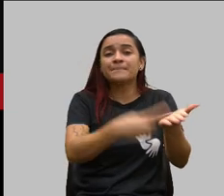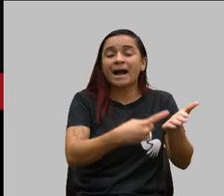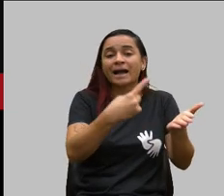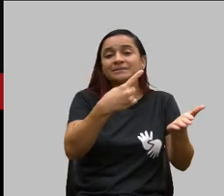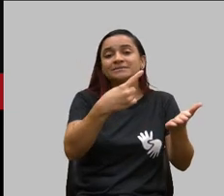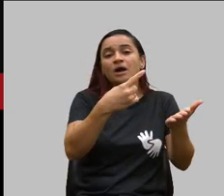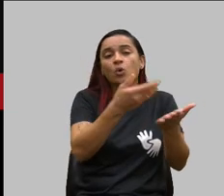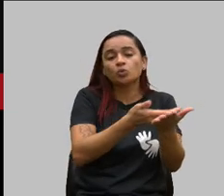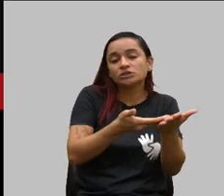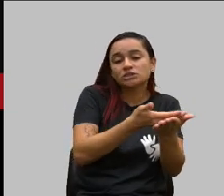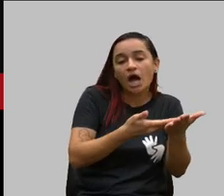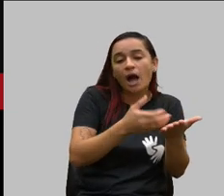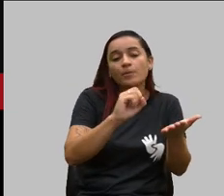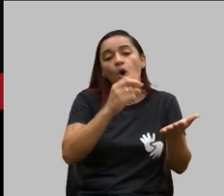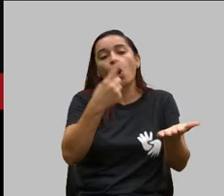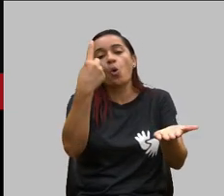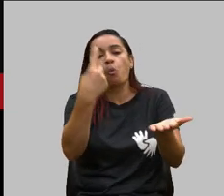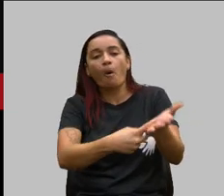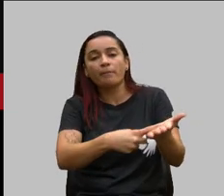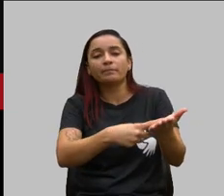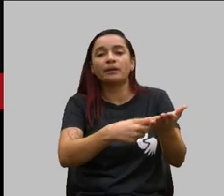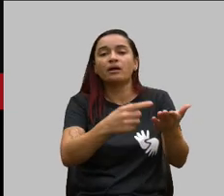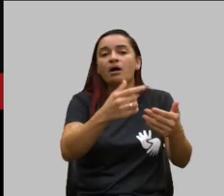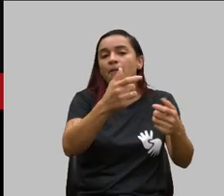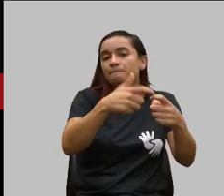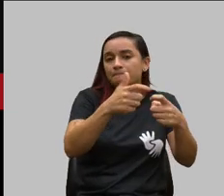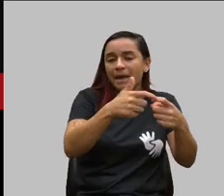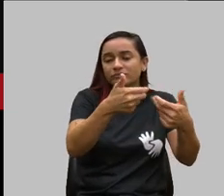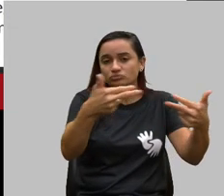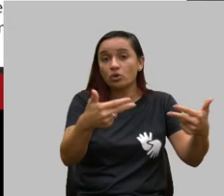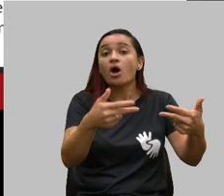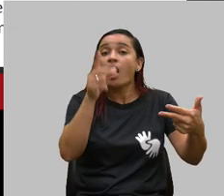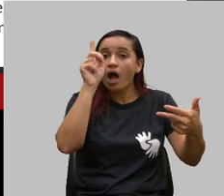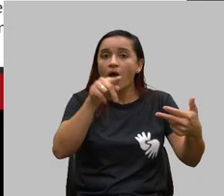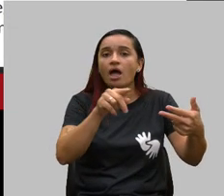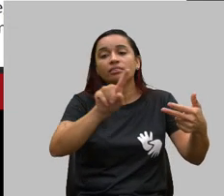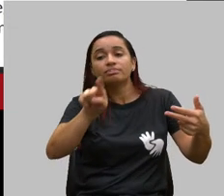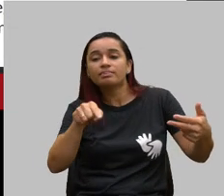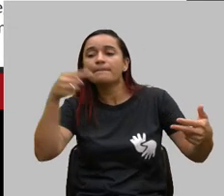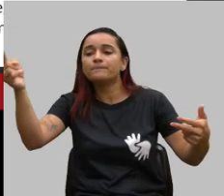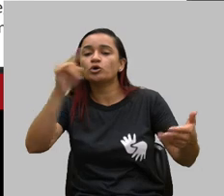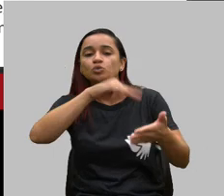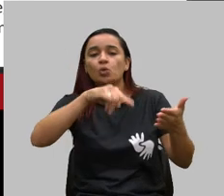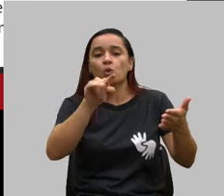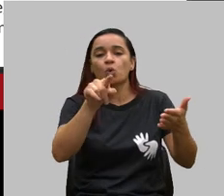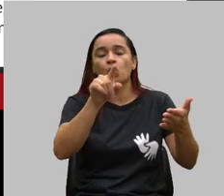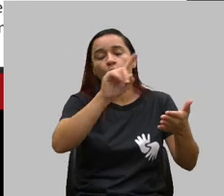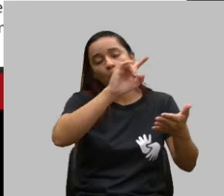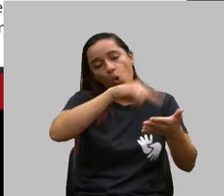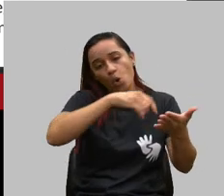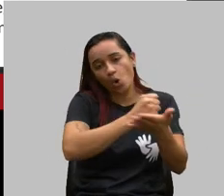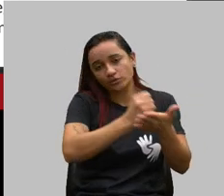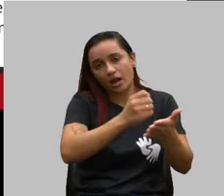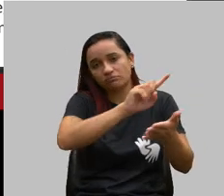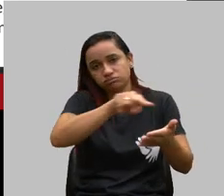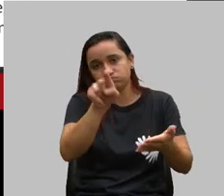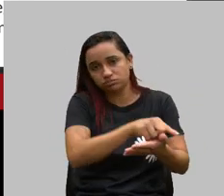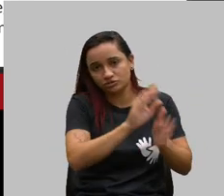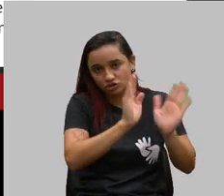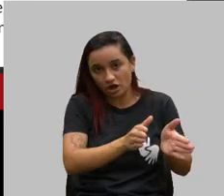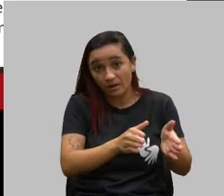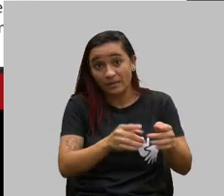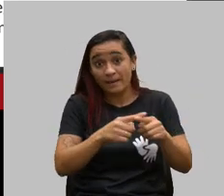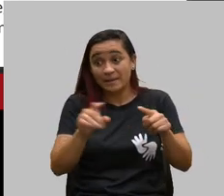ou da sessão de fono venha se dar após a rescisão do contrato então se a operadora o beneficiário